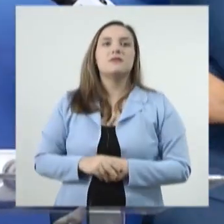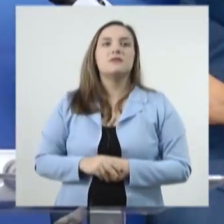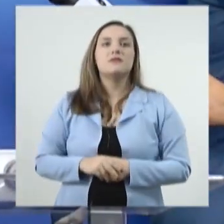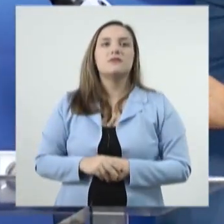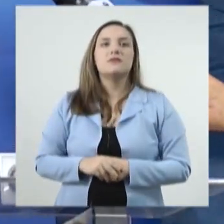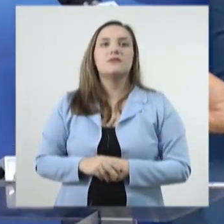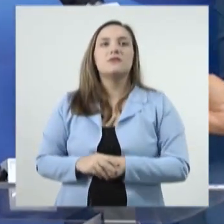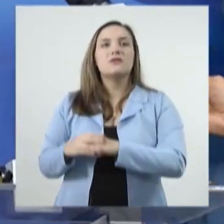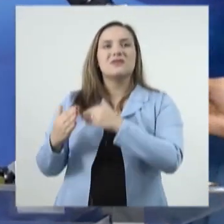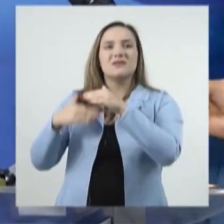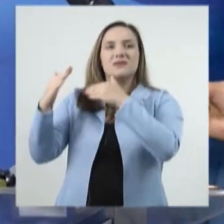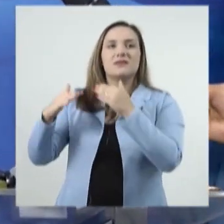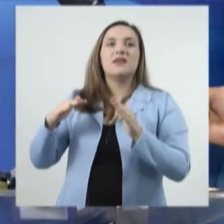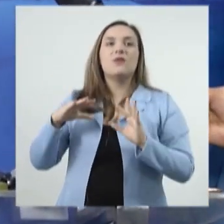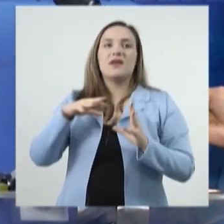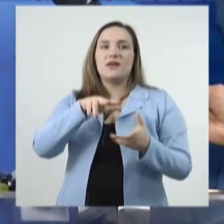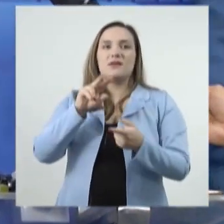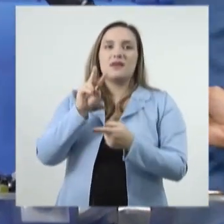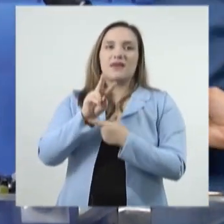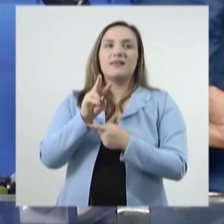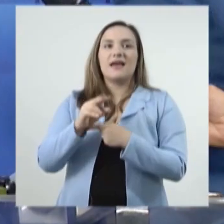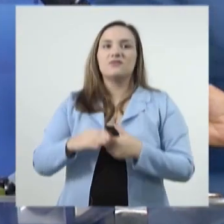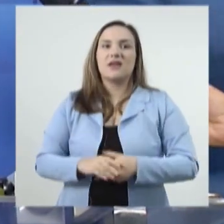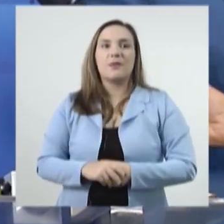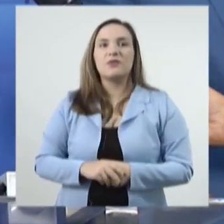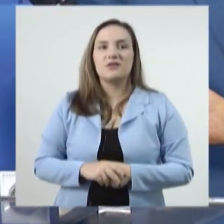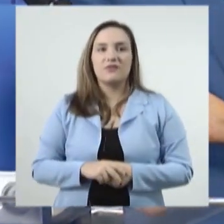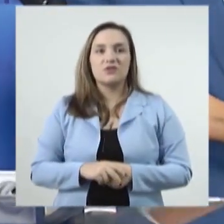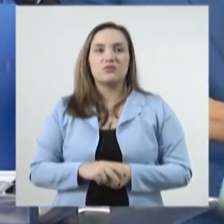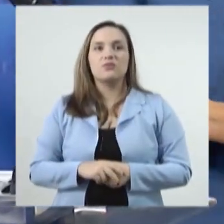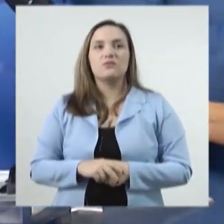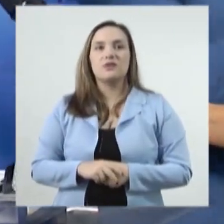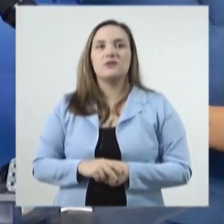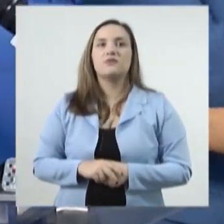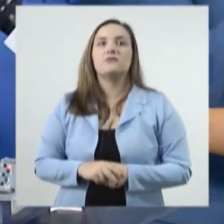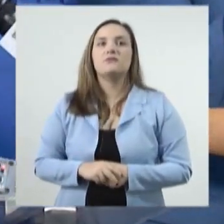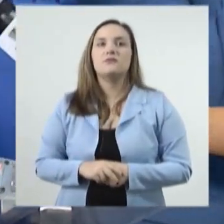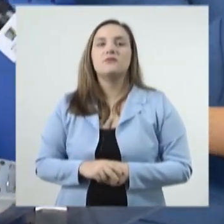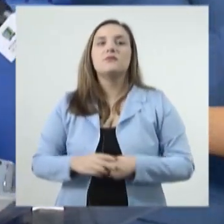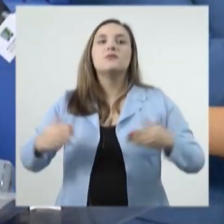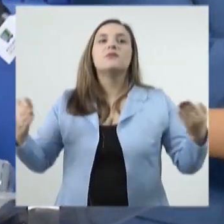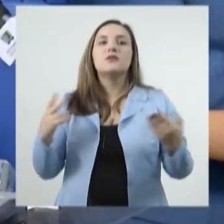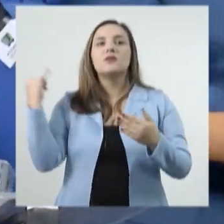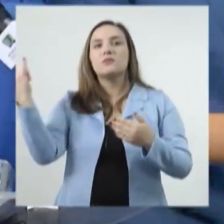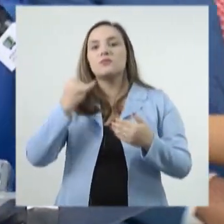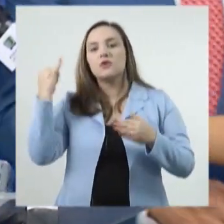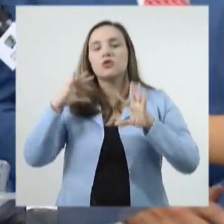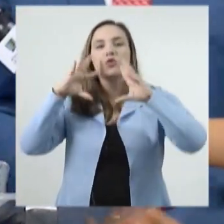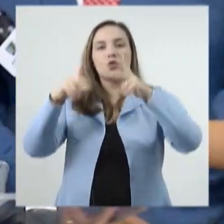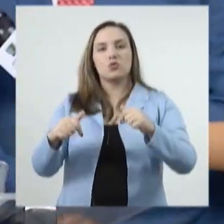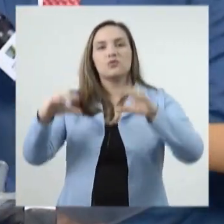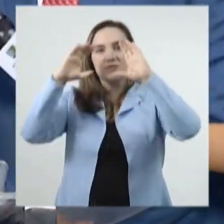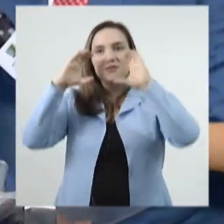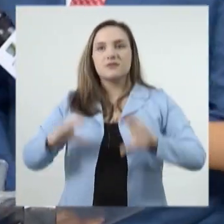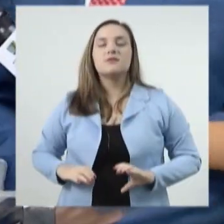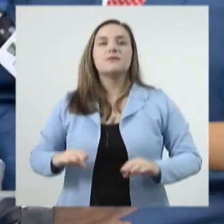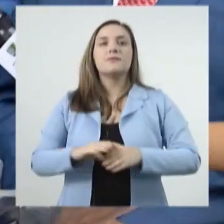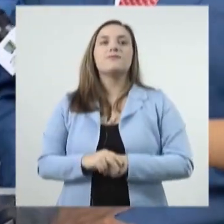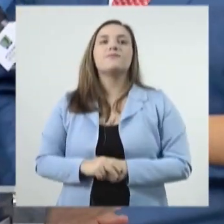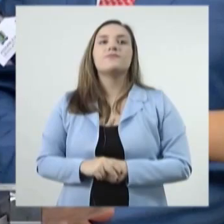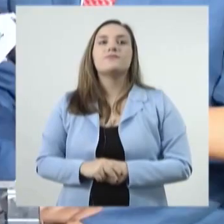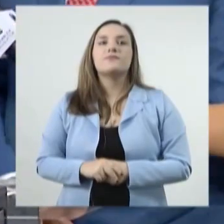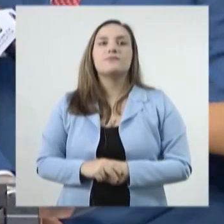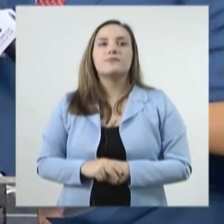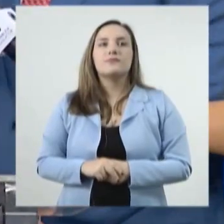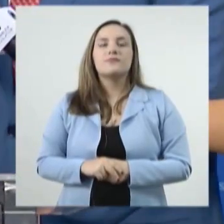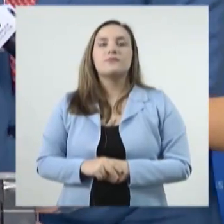crescimento do movimento do corpo do Estado. para todos os cidadãos e cidadãs do Mato Grosso do e essa vai ser a